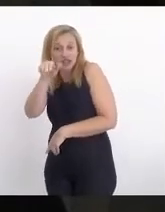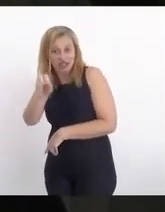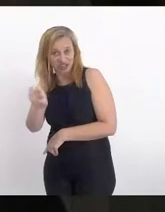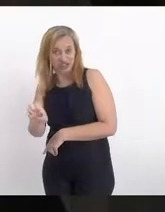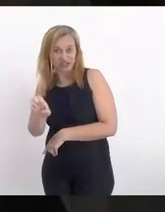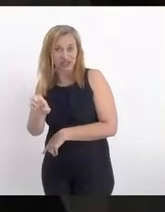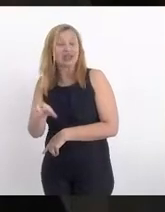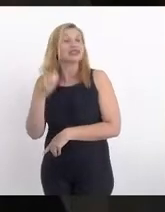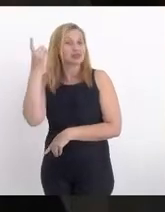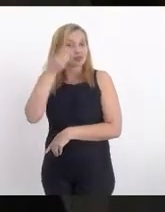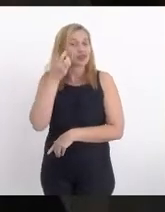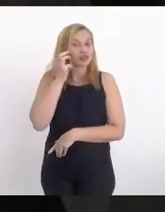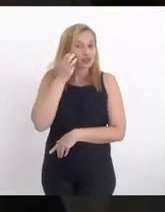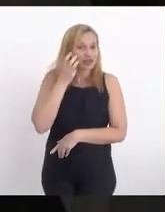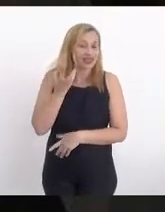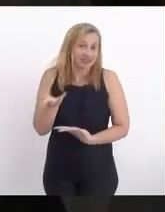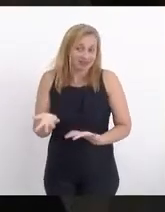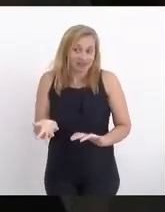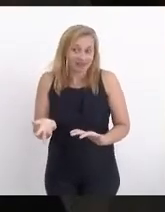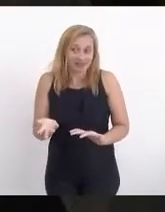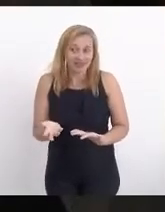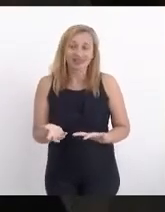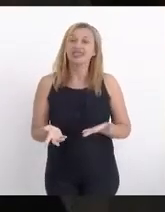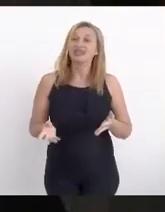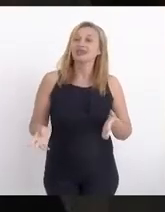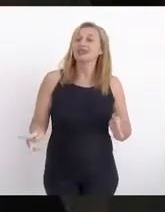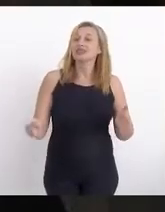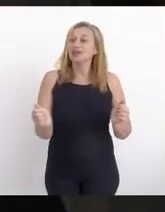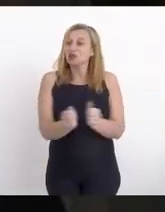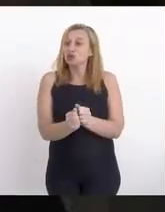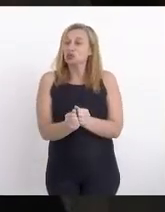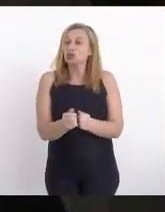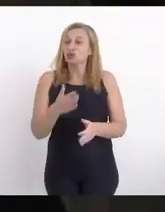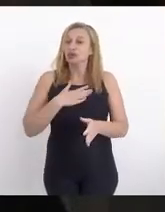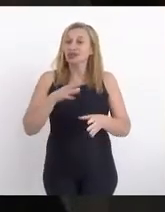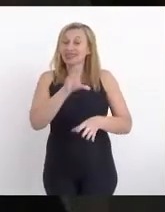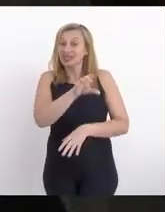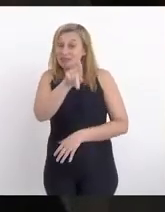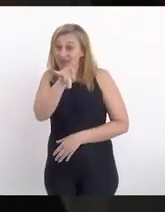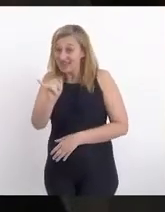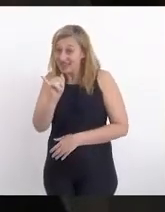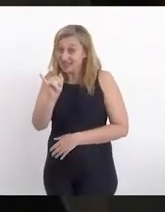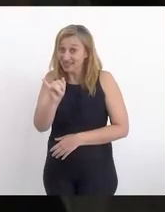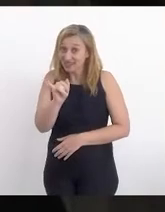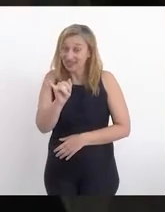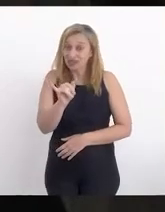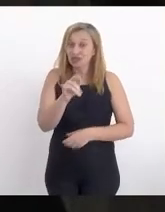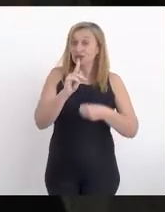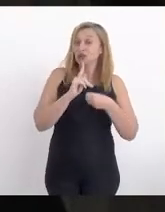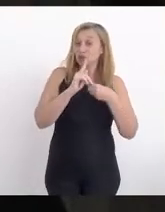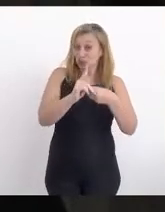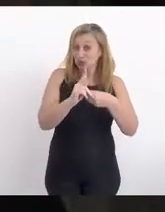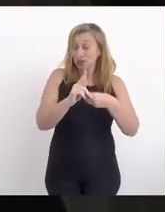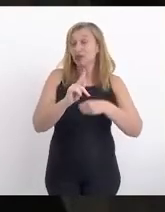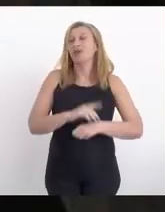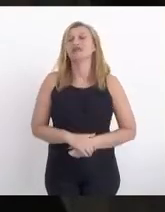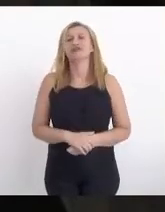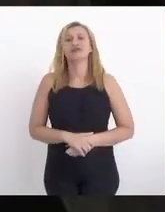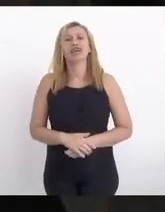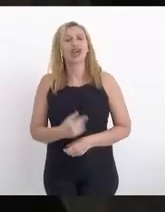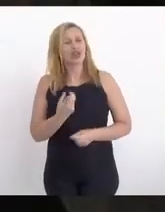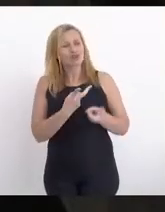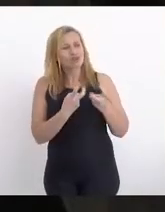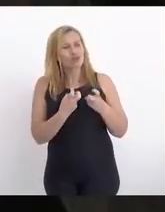O deputado Valdé Carneiro participou comigo da CPI dos royalties e